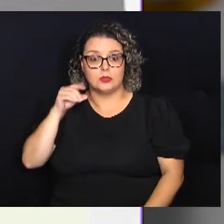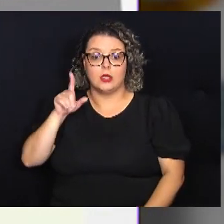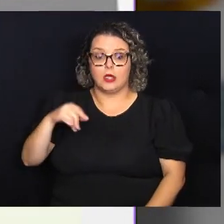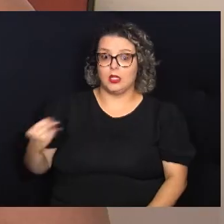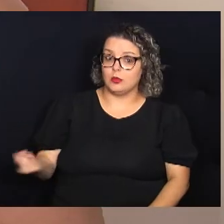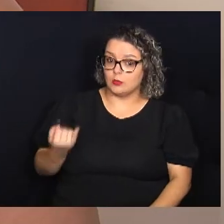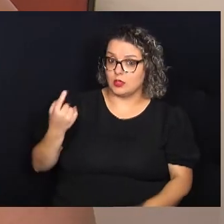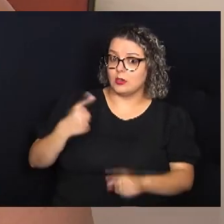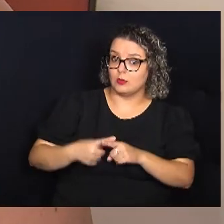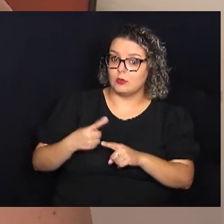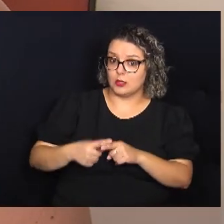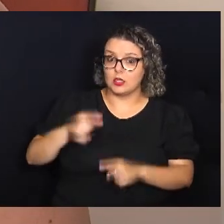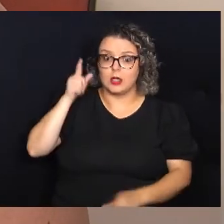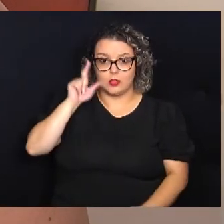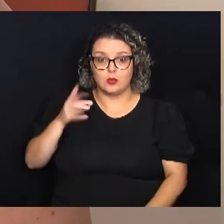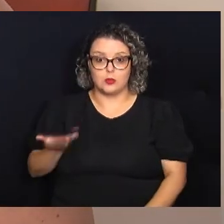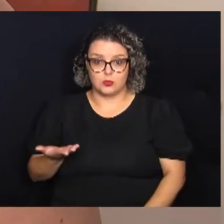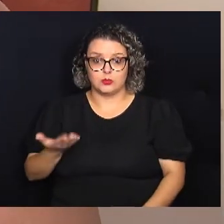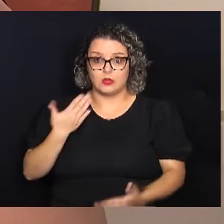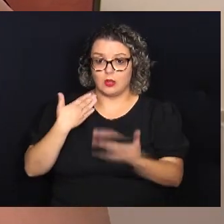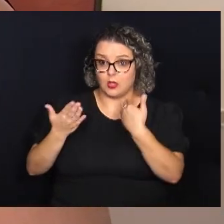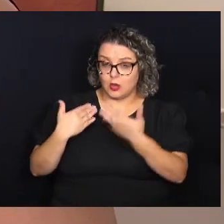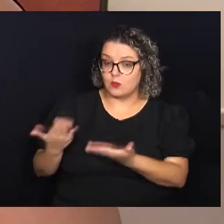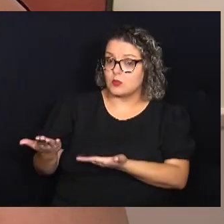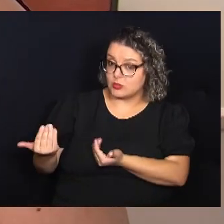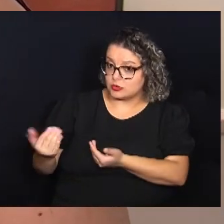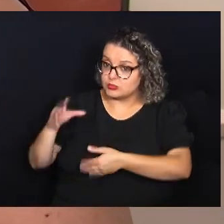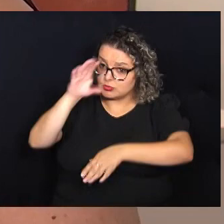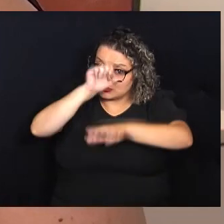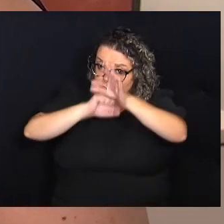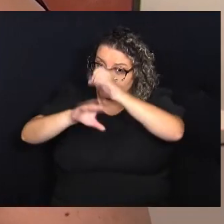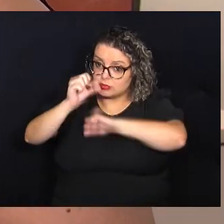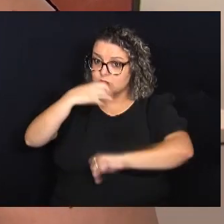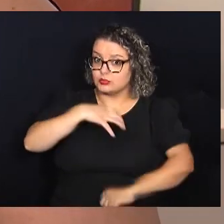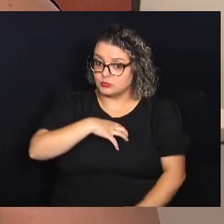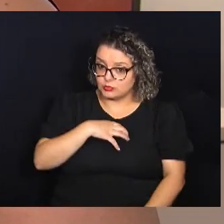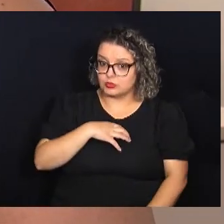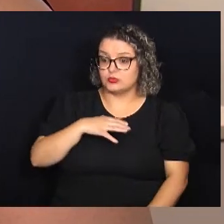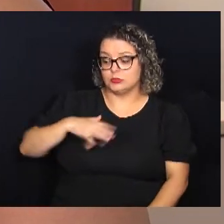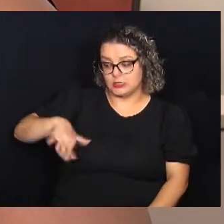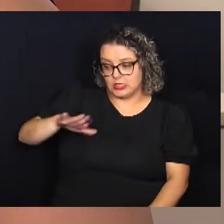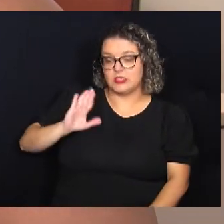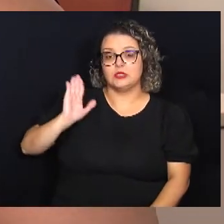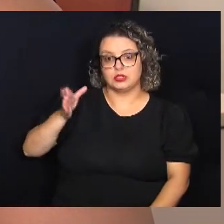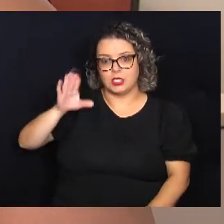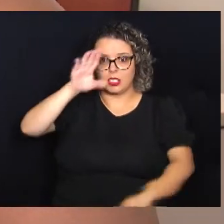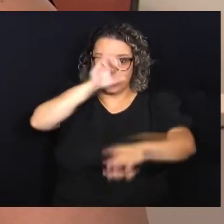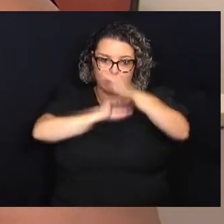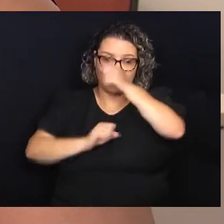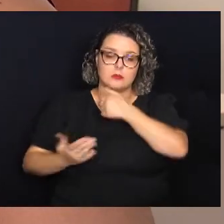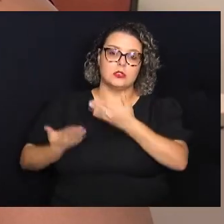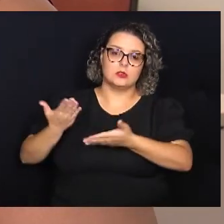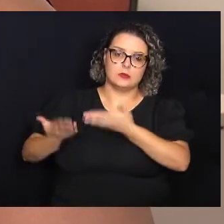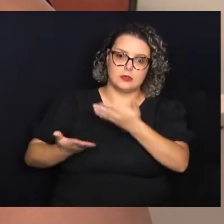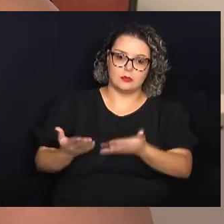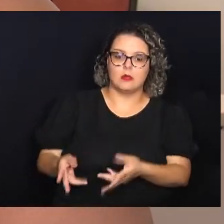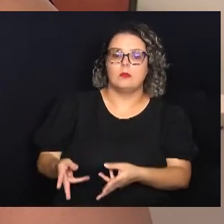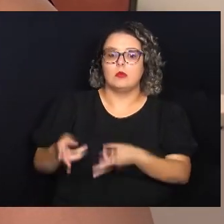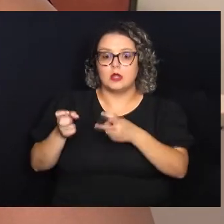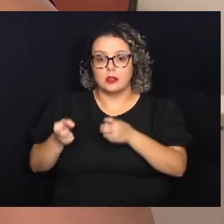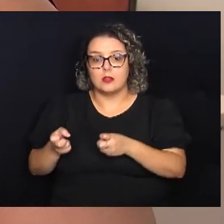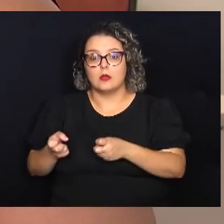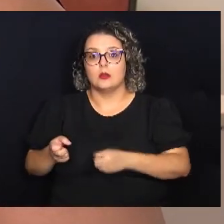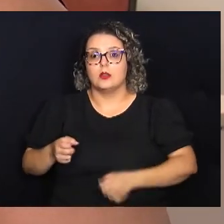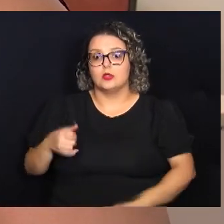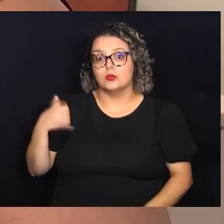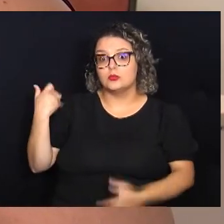adolescentes. É importante porque a gente consegue falar com os jovens aprendizes da forma que eles já estão aprendendo a lidar. A